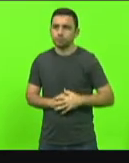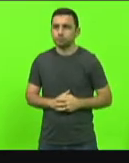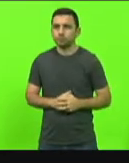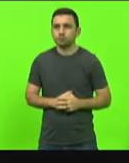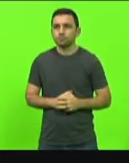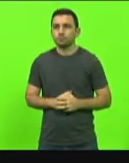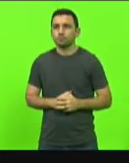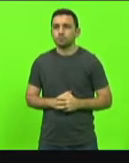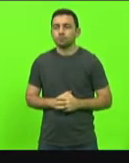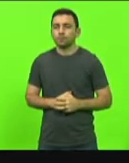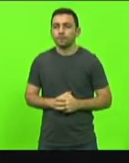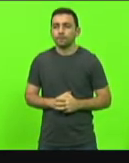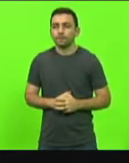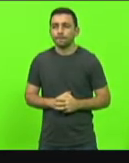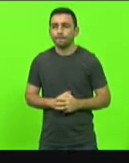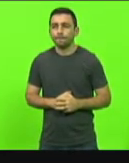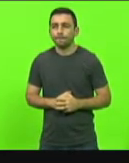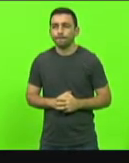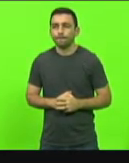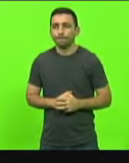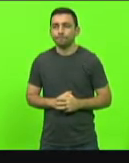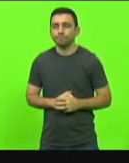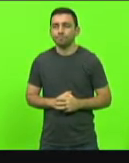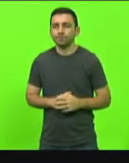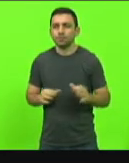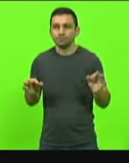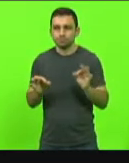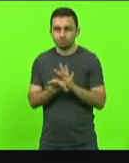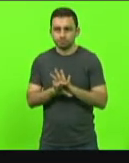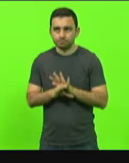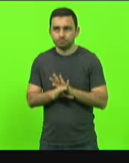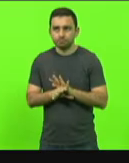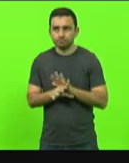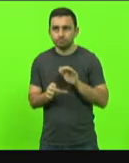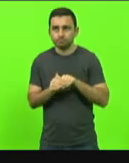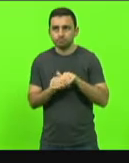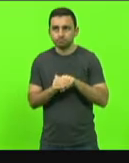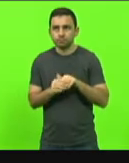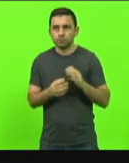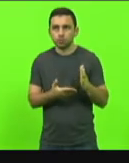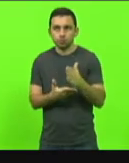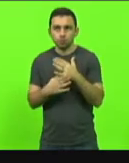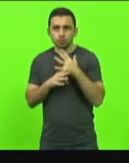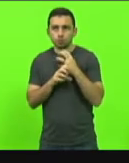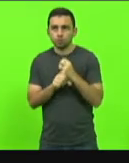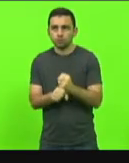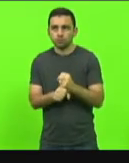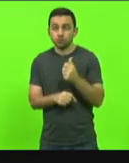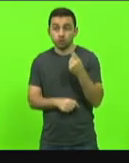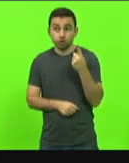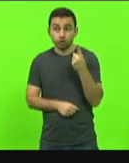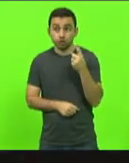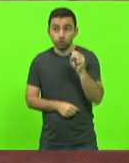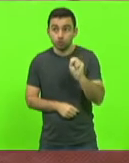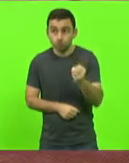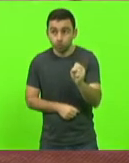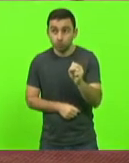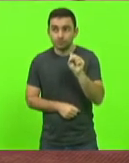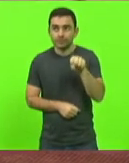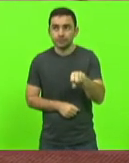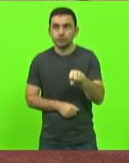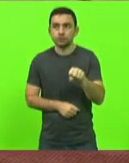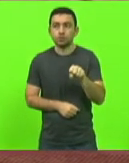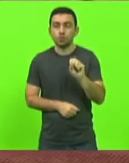Voto sim, senhor presidente. Encerrada a votação, colho o resultado. 18 votos sim. 8